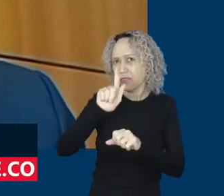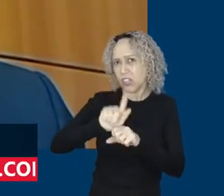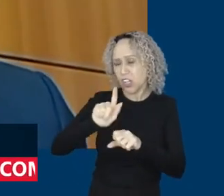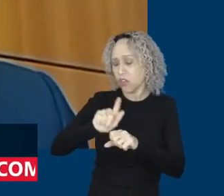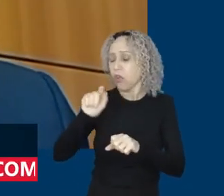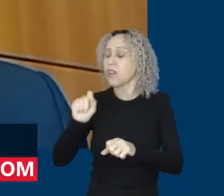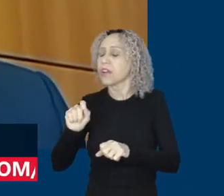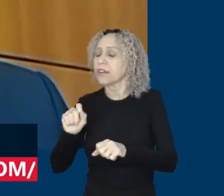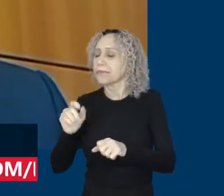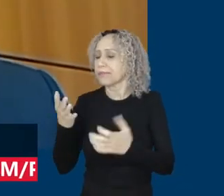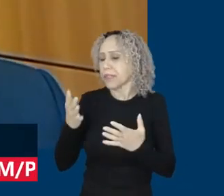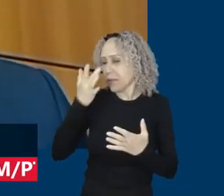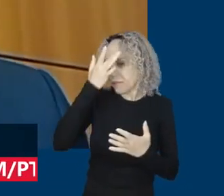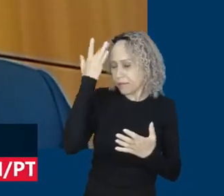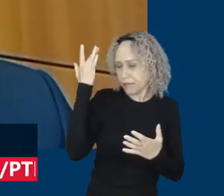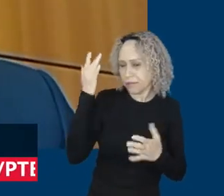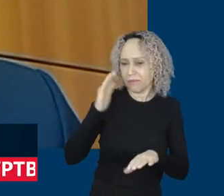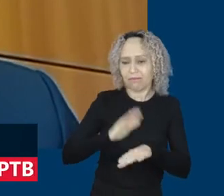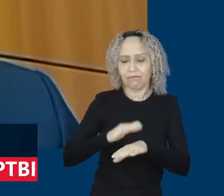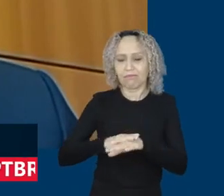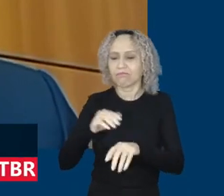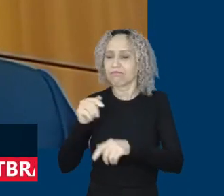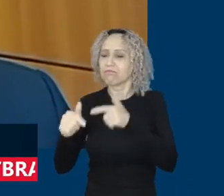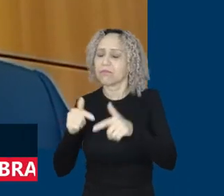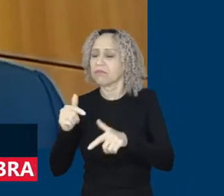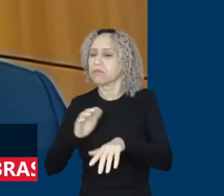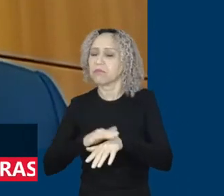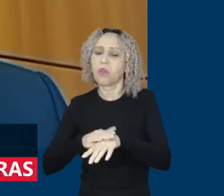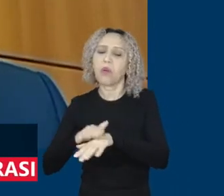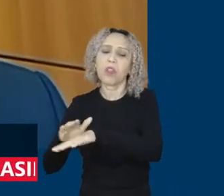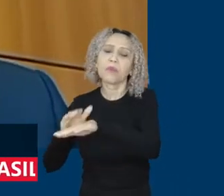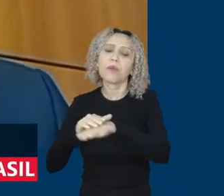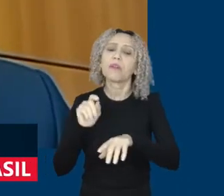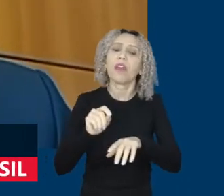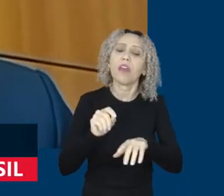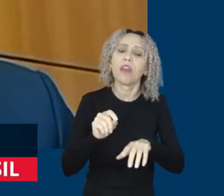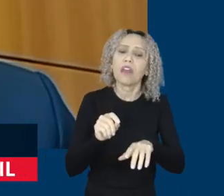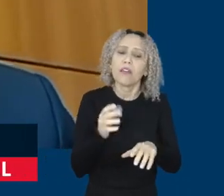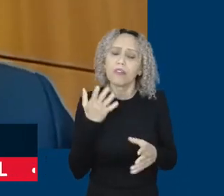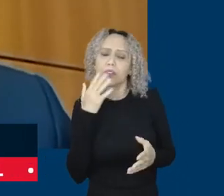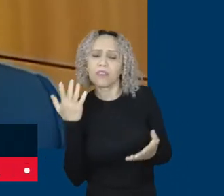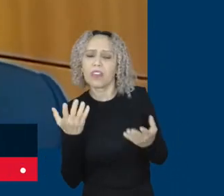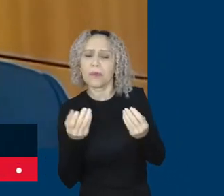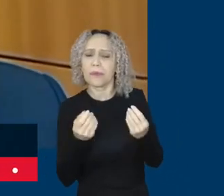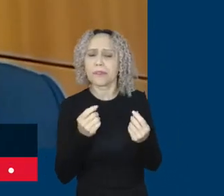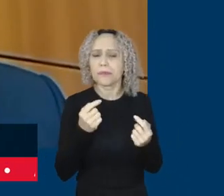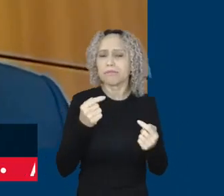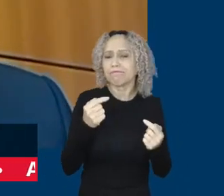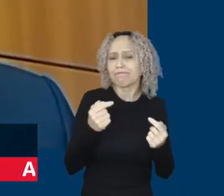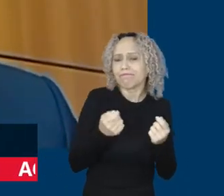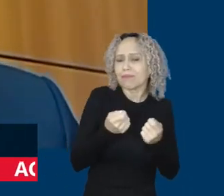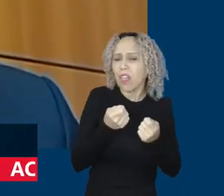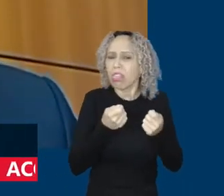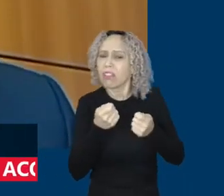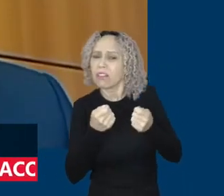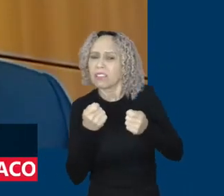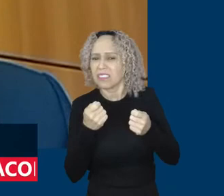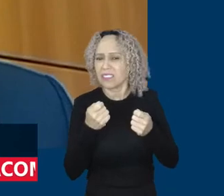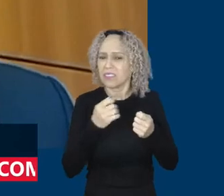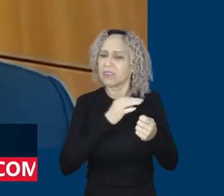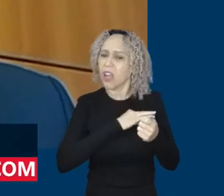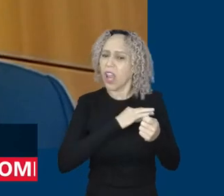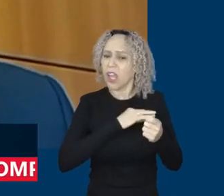para toda mão de obra no país. Isso é importante, é importante porque diminui essa diferença.